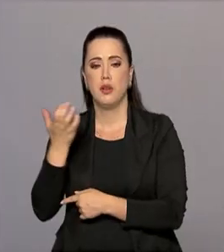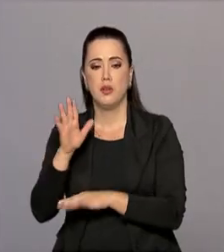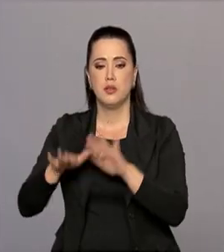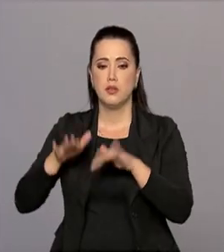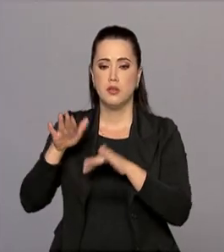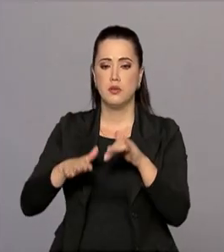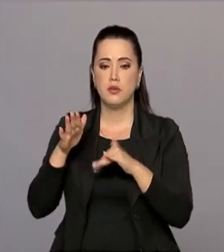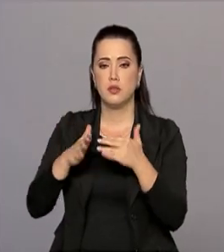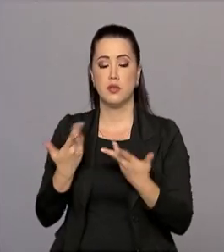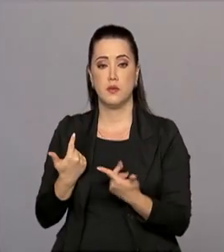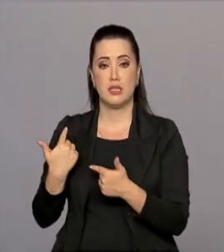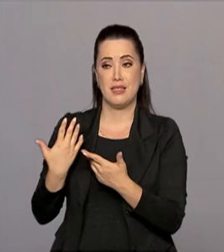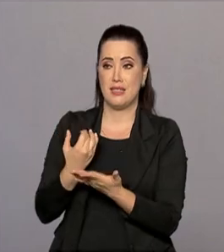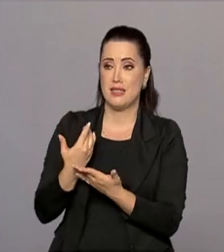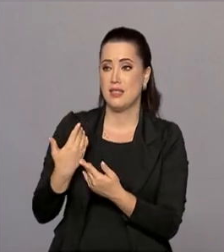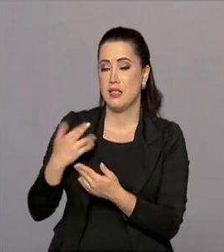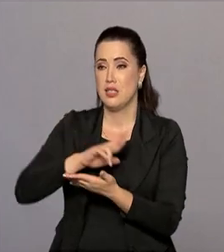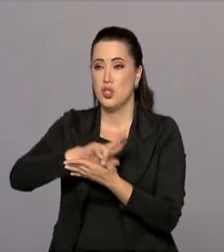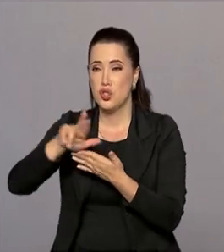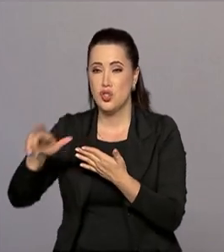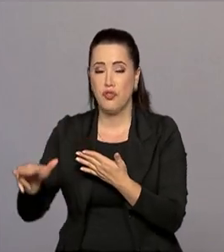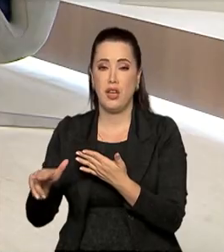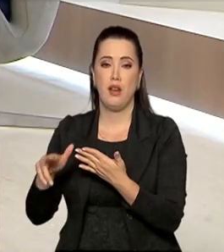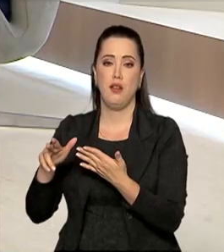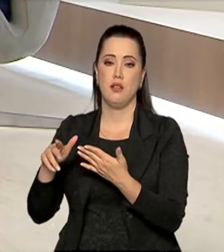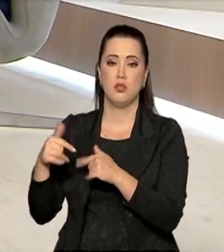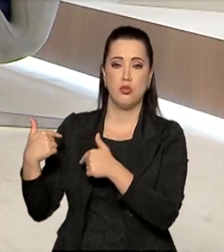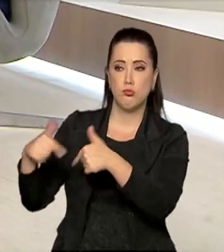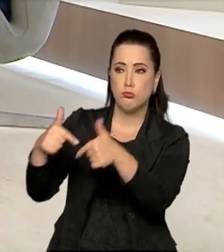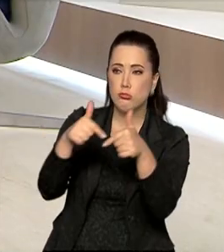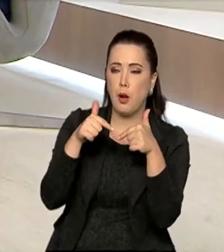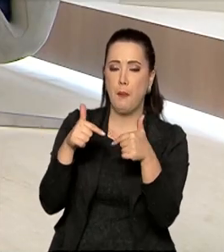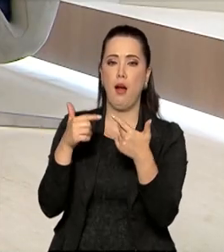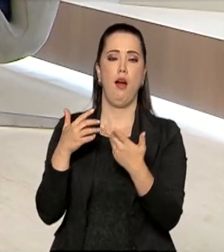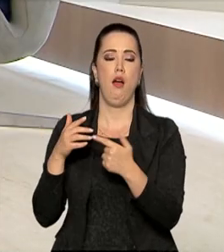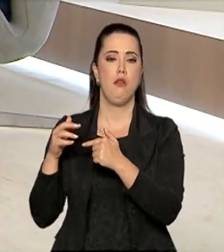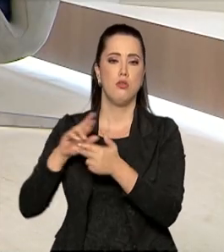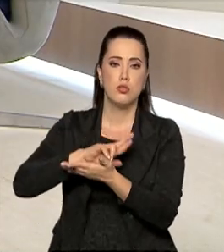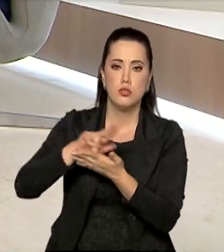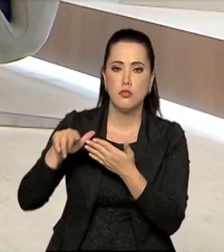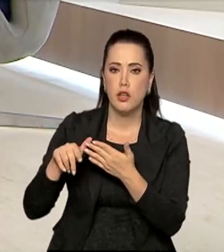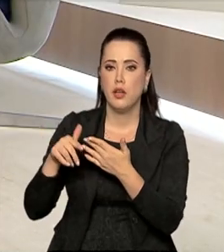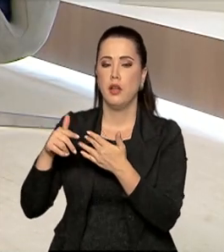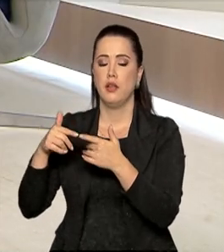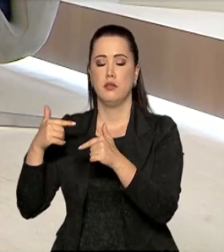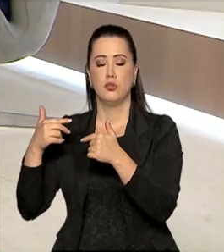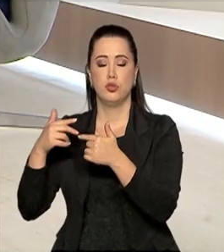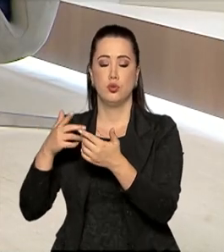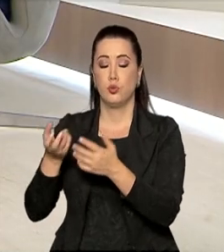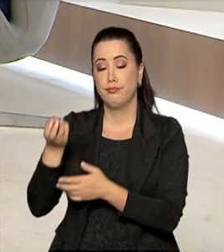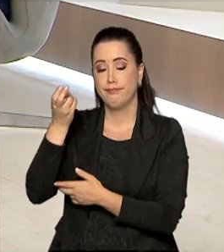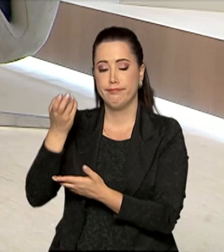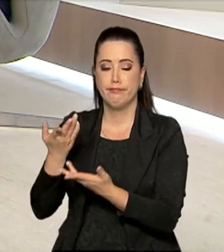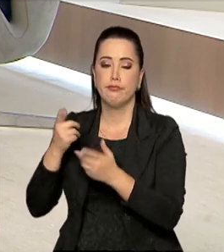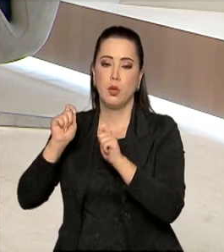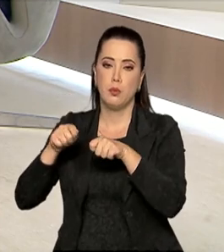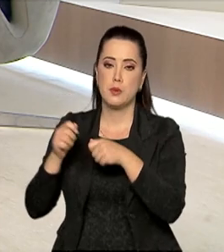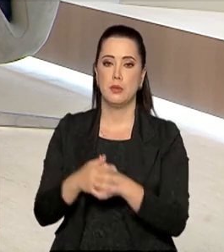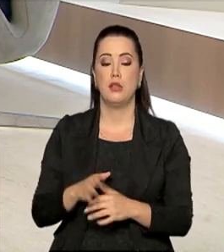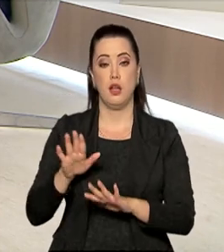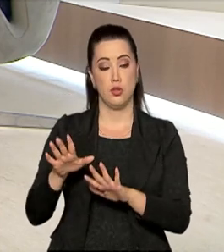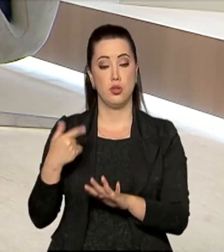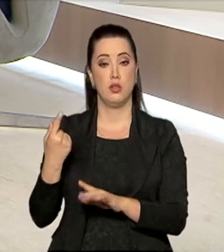certa forma, atuarem de uma forma diferente, né? E quando a gente... Já que a gente está falando nesses assuntos, um outro assunto que também, às vezes, gera